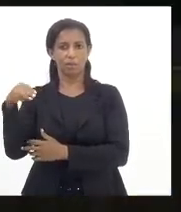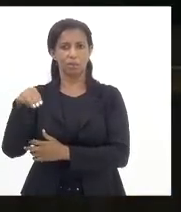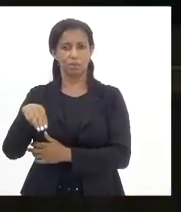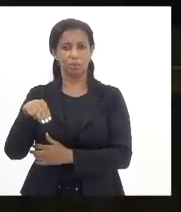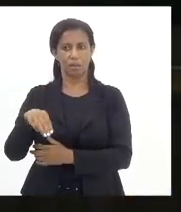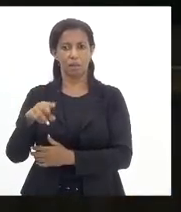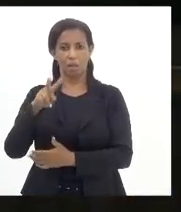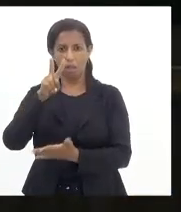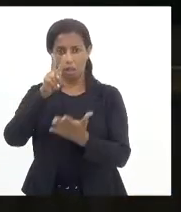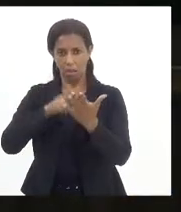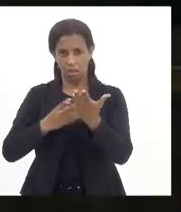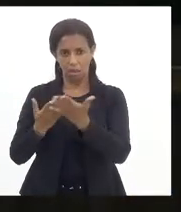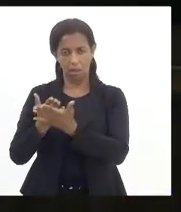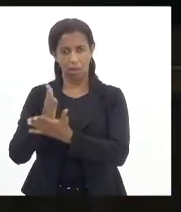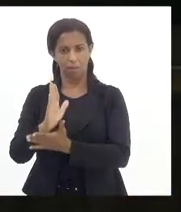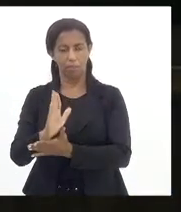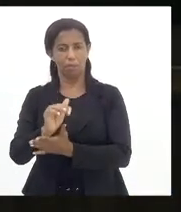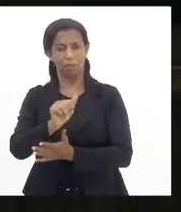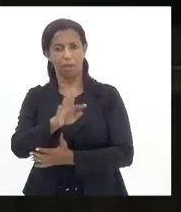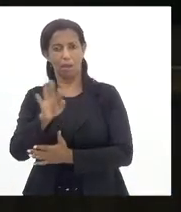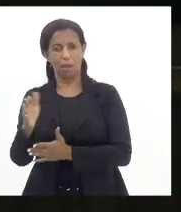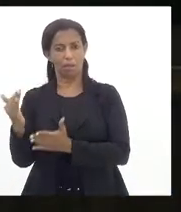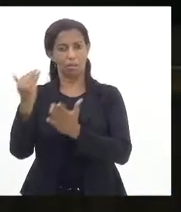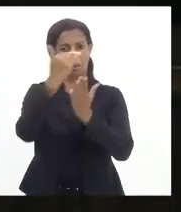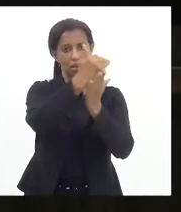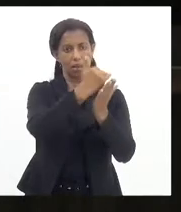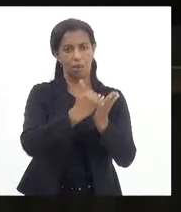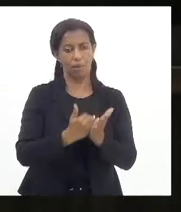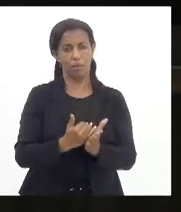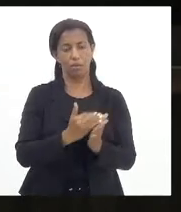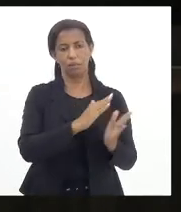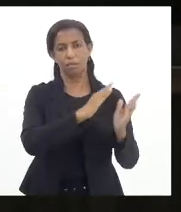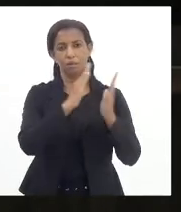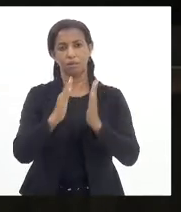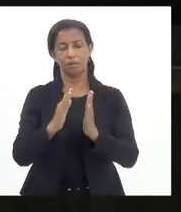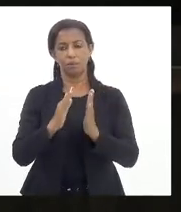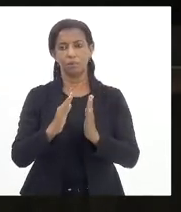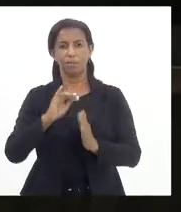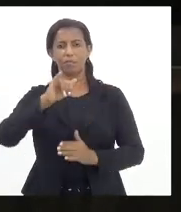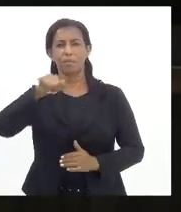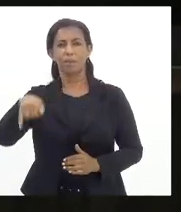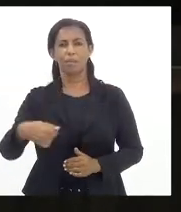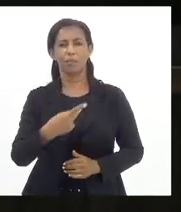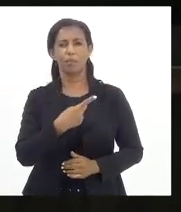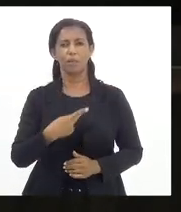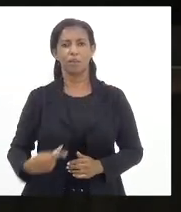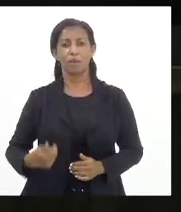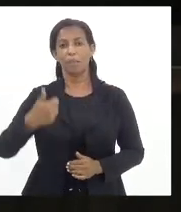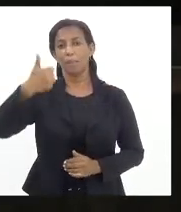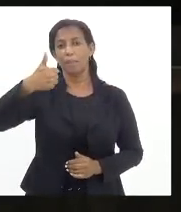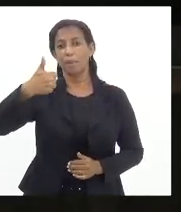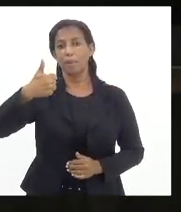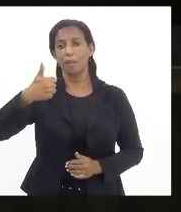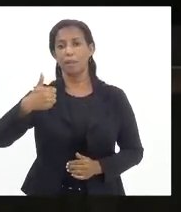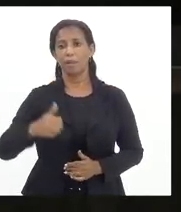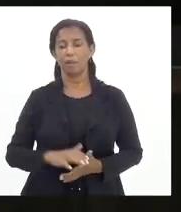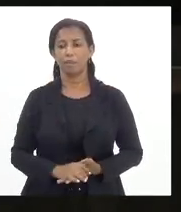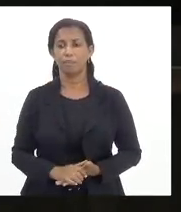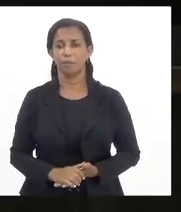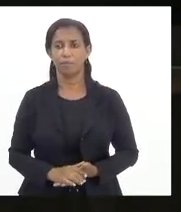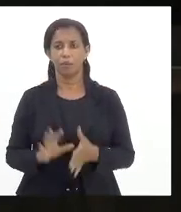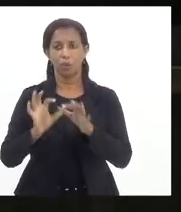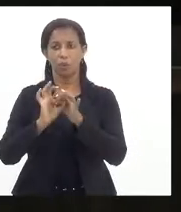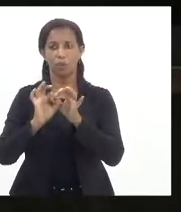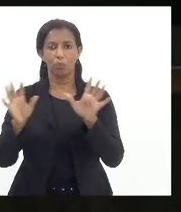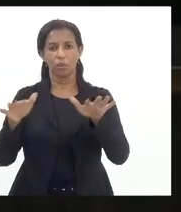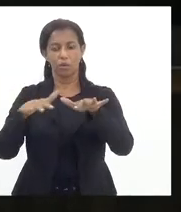lida e aprovada a ata passa-se a ordem da primeira sessão a presidente se aproveita primeira sessão extraordinária com autorização